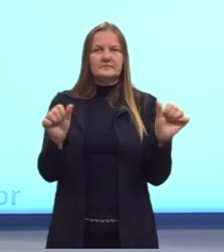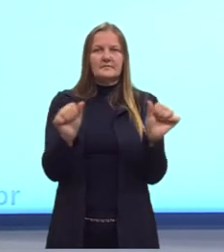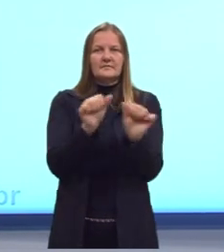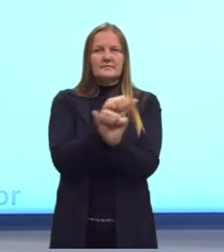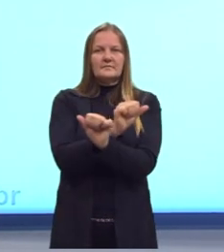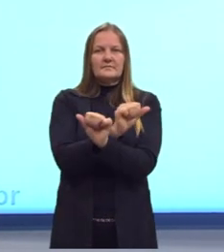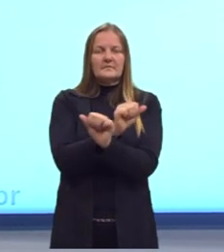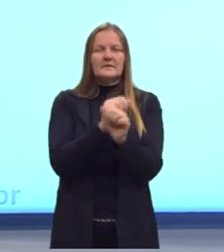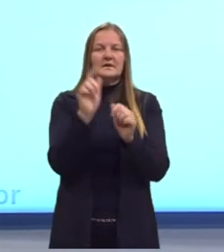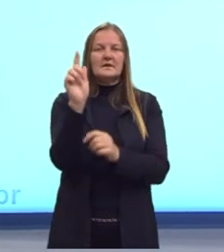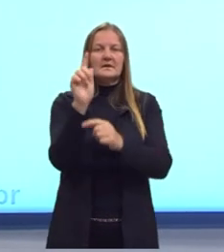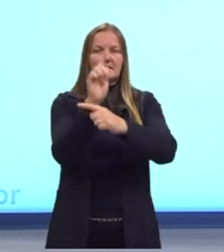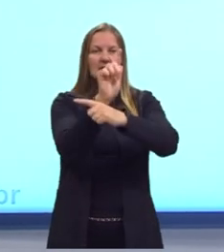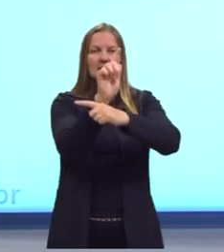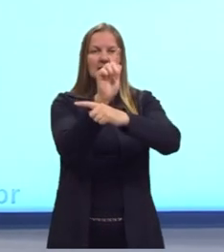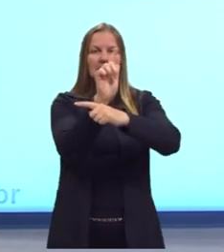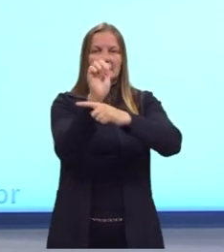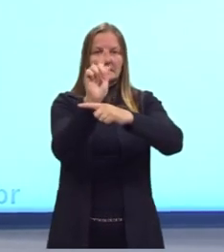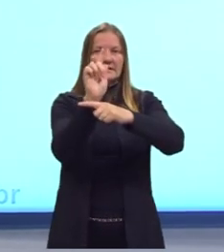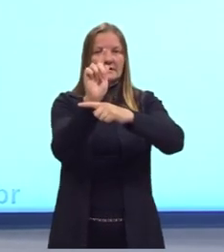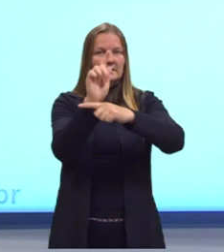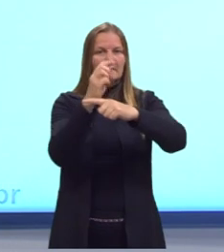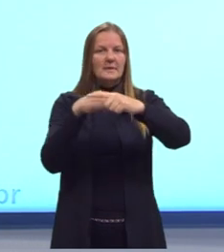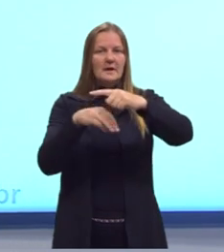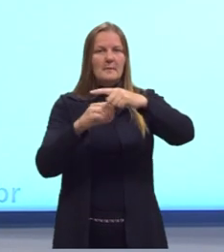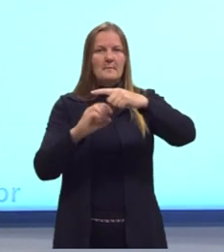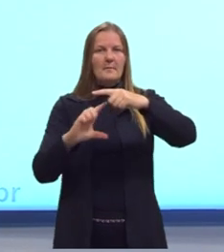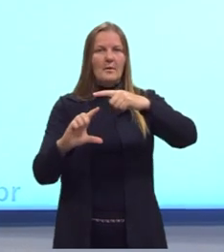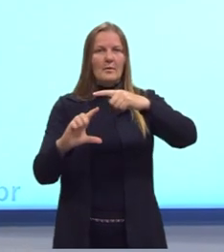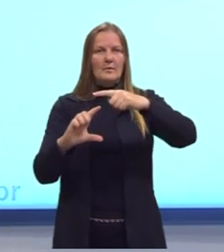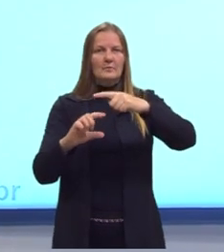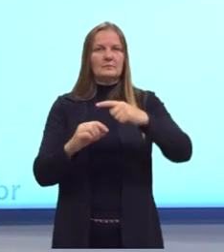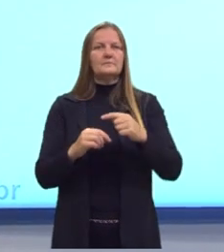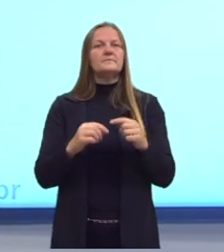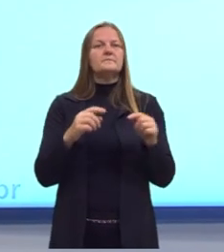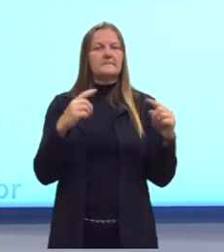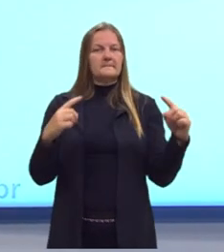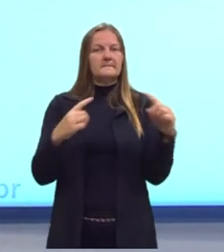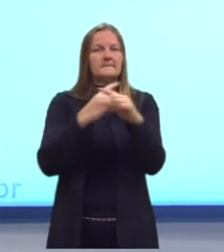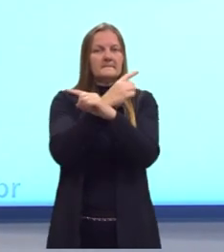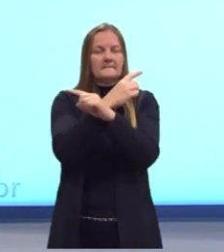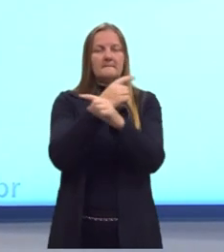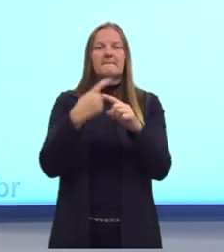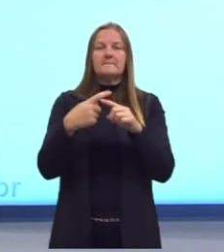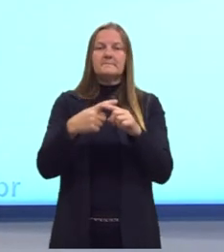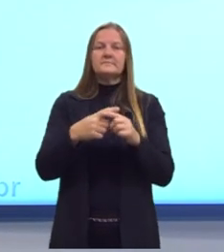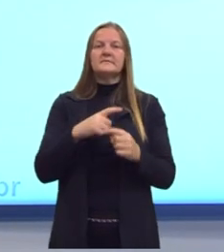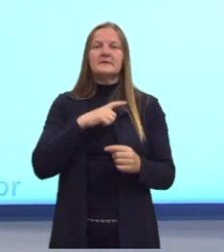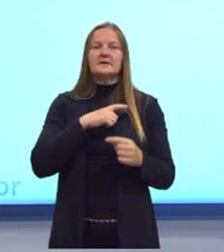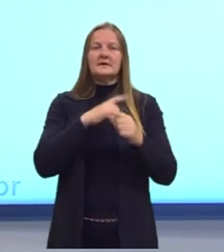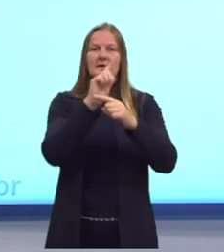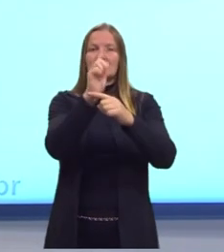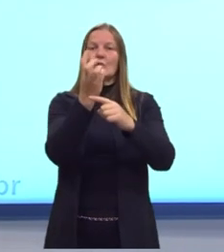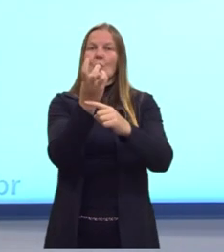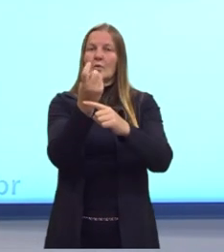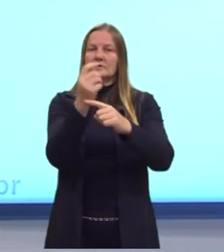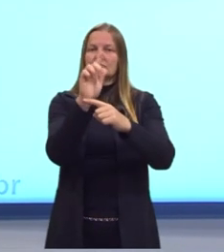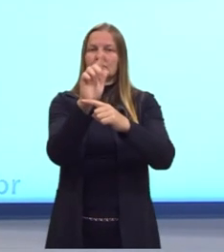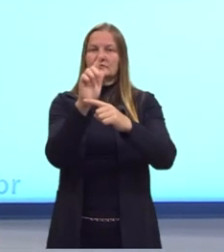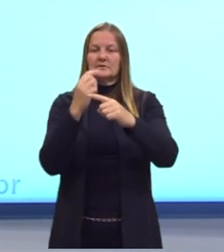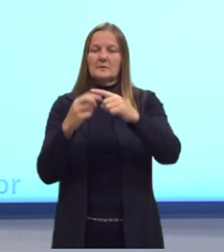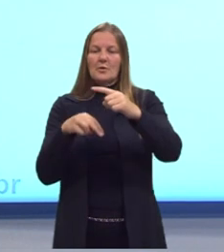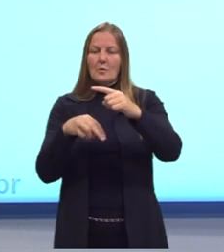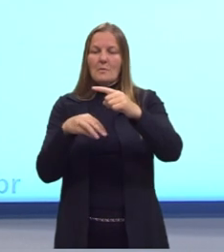gramas por mol. Então, eu consigo resolver isso bem pela regra de 3, porque eu tenho a quantidade de gramas em um mol.